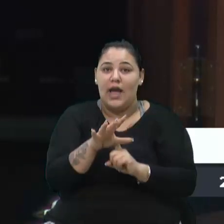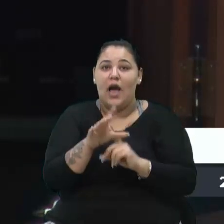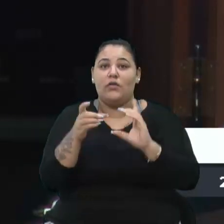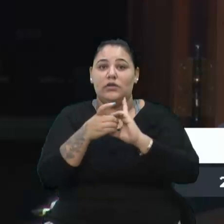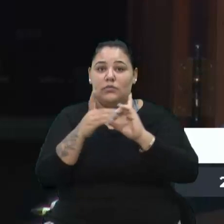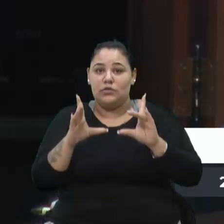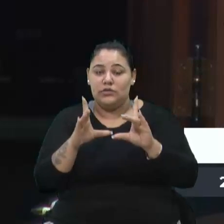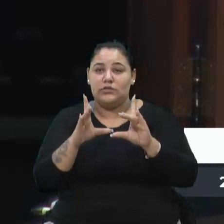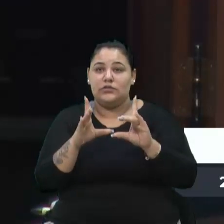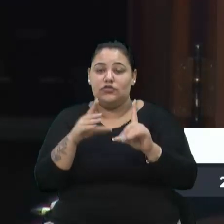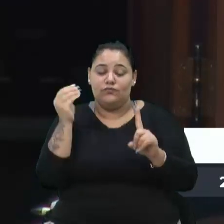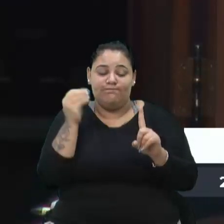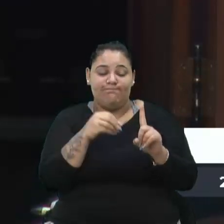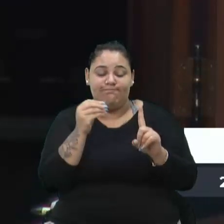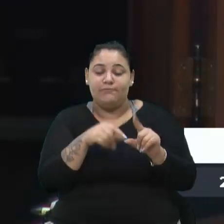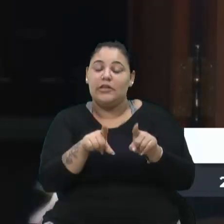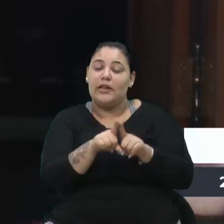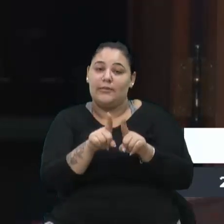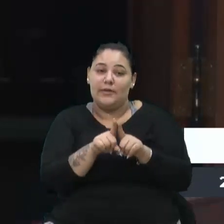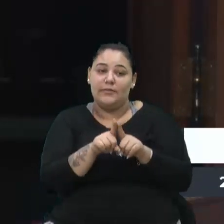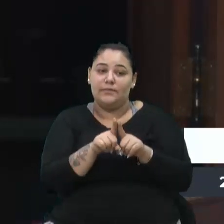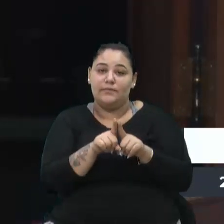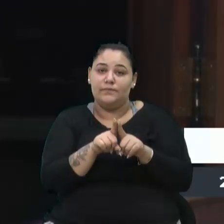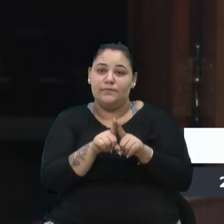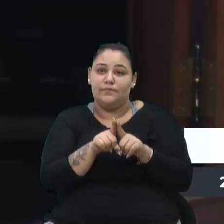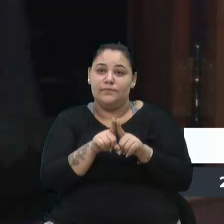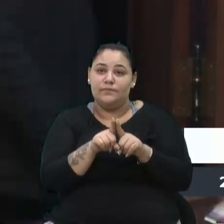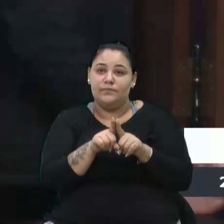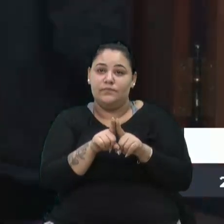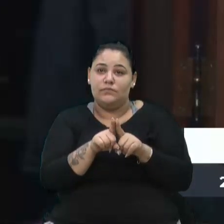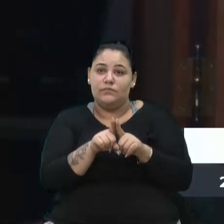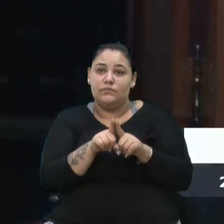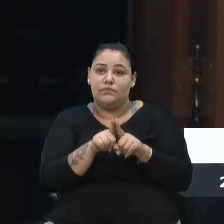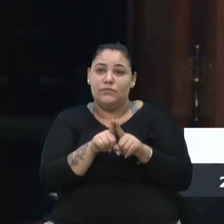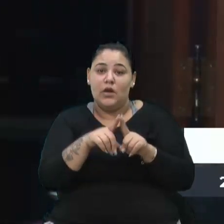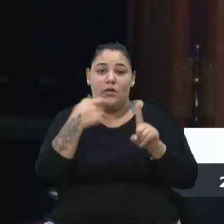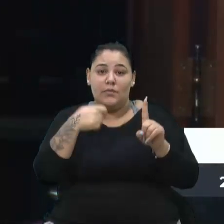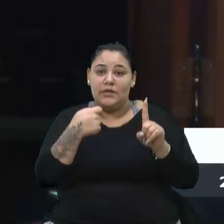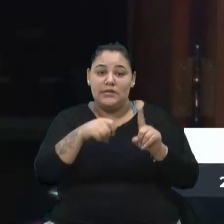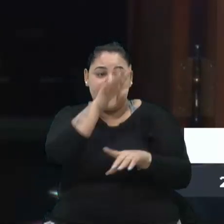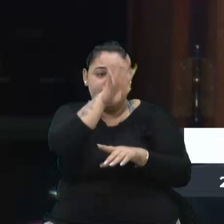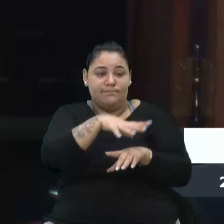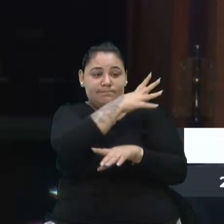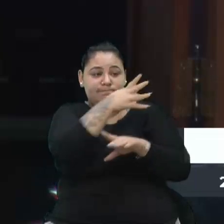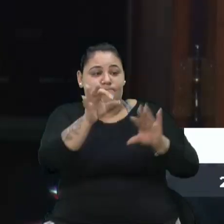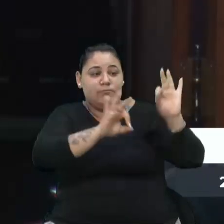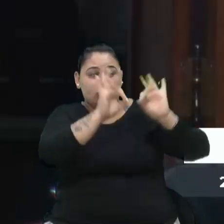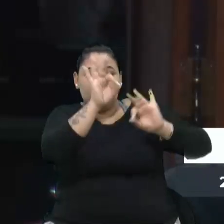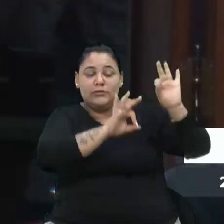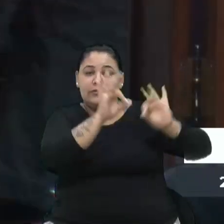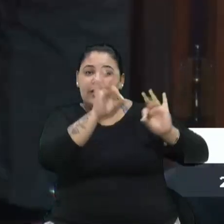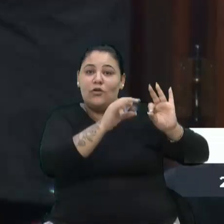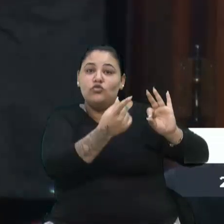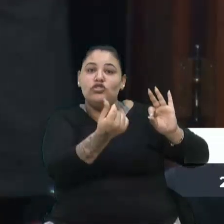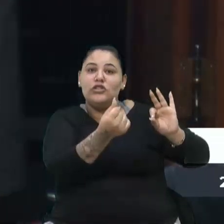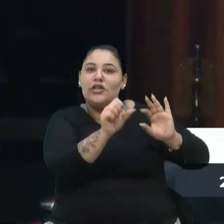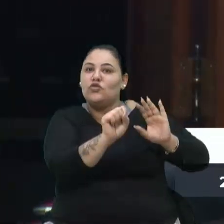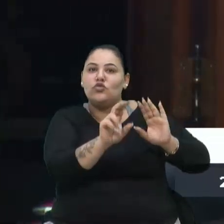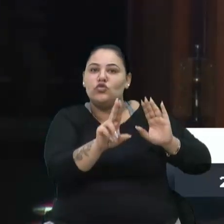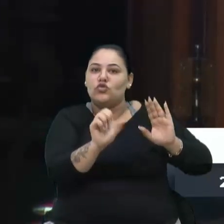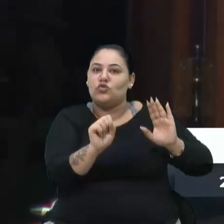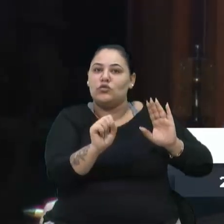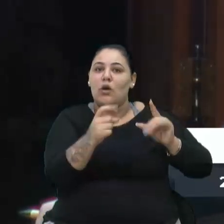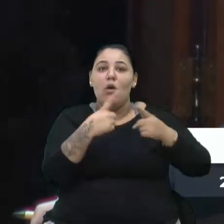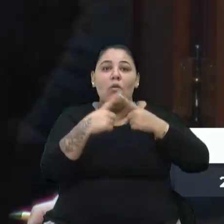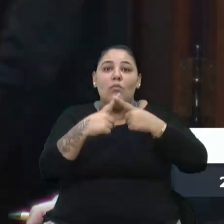pessoas de vulnerabilidade social, de colocar em pauta a atualização da tabela SUS. Porque se isso também não acontecer,